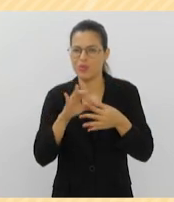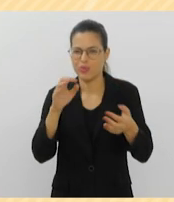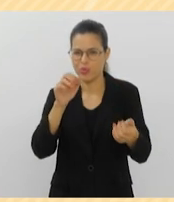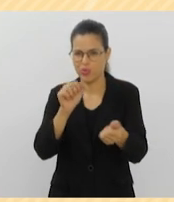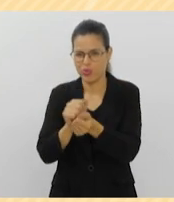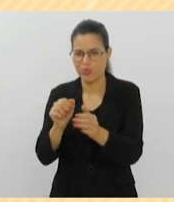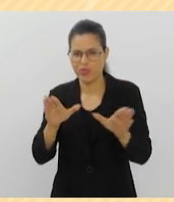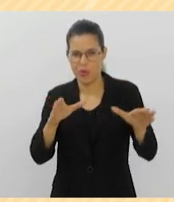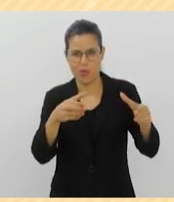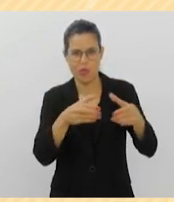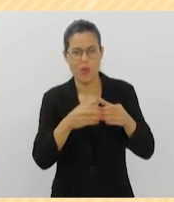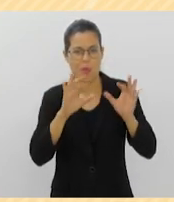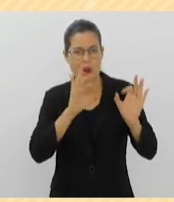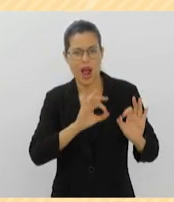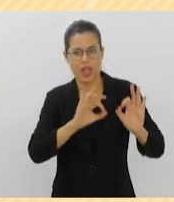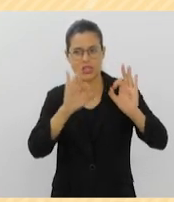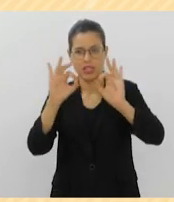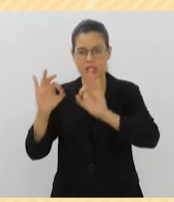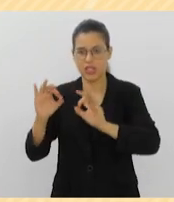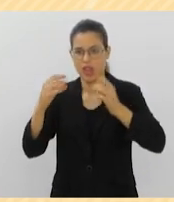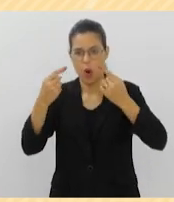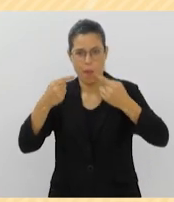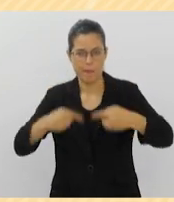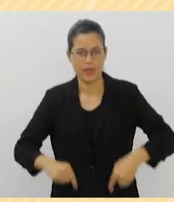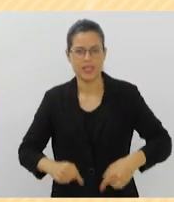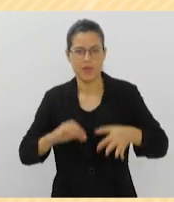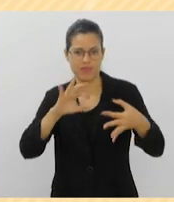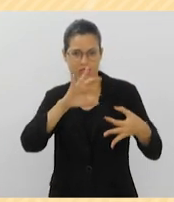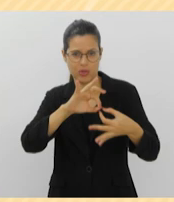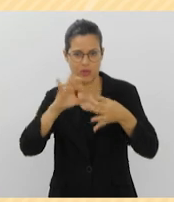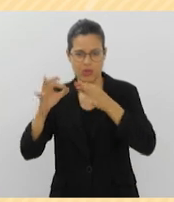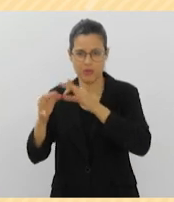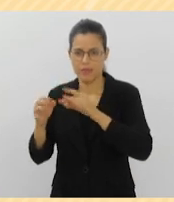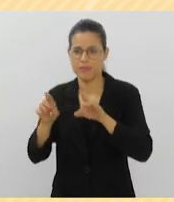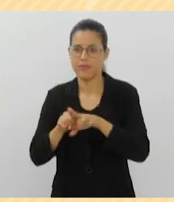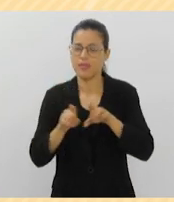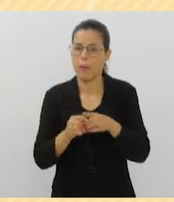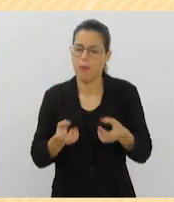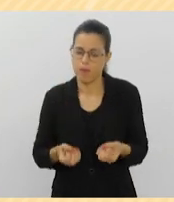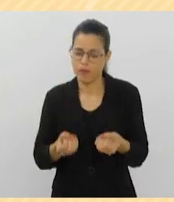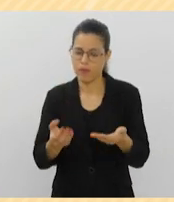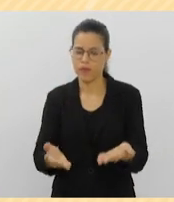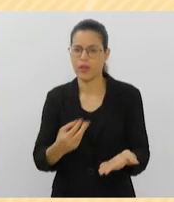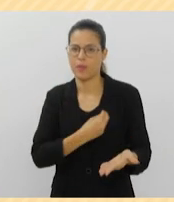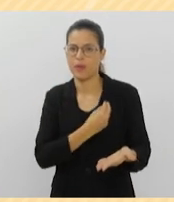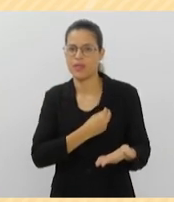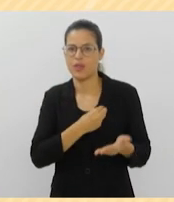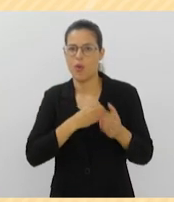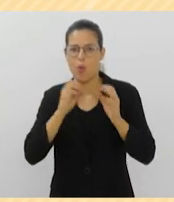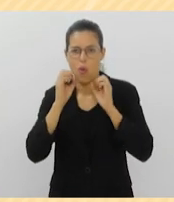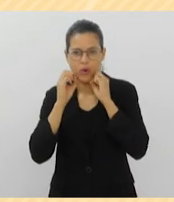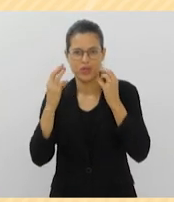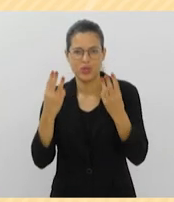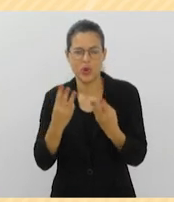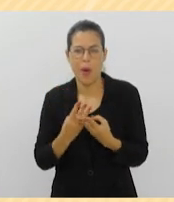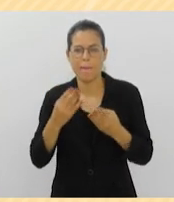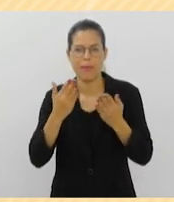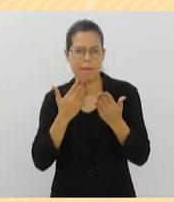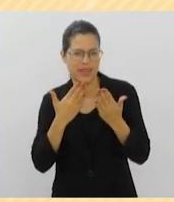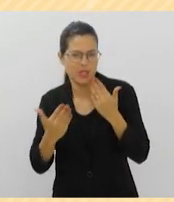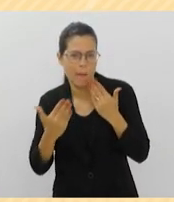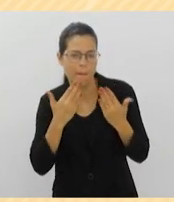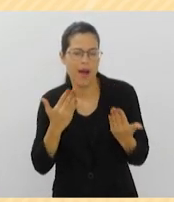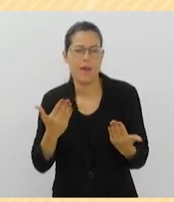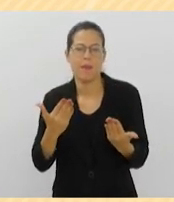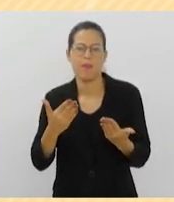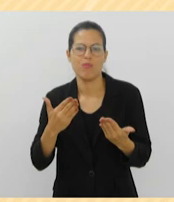Breaking para assistir à competição nas Olimpíadas e também oferecer aos participantes workshops, bate-papos e muito mais.